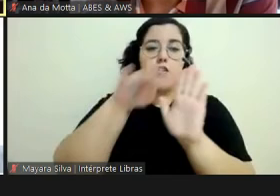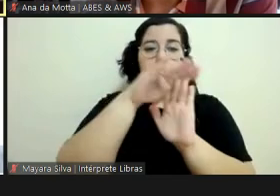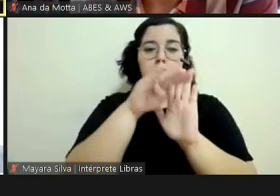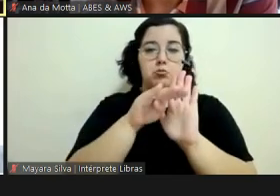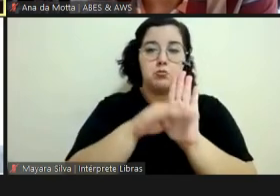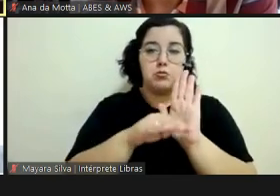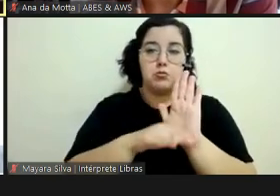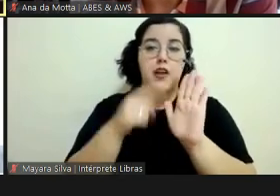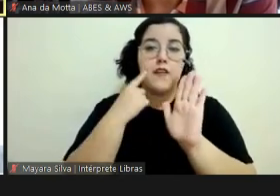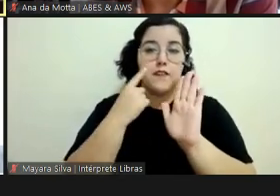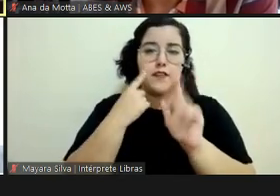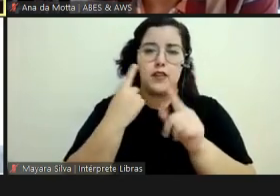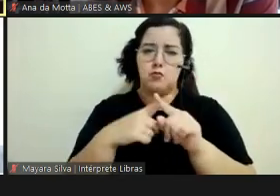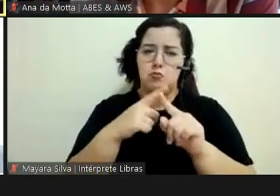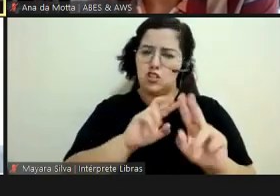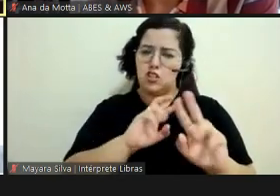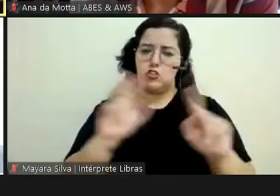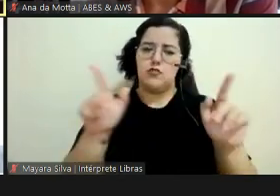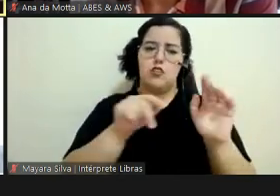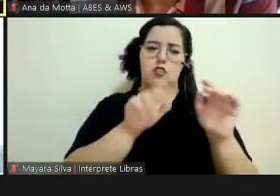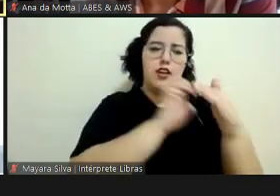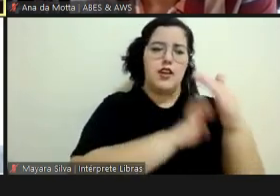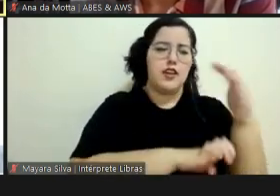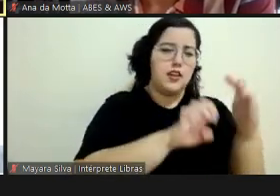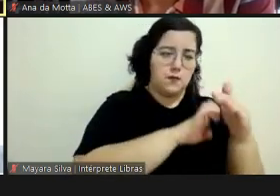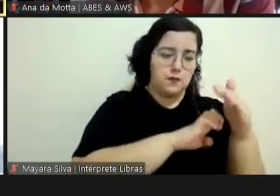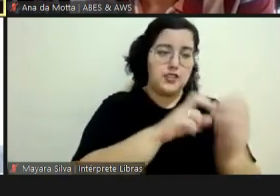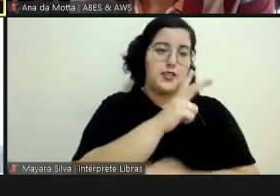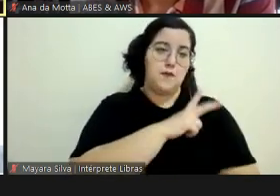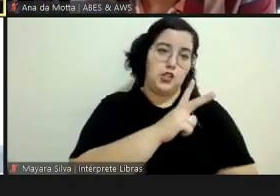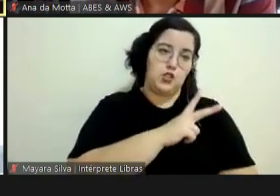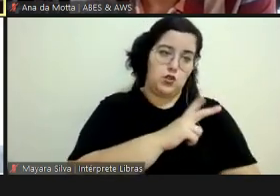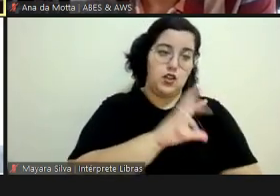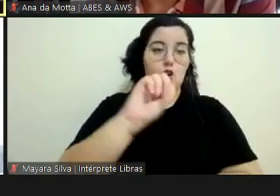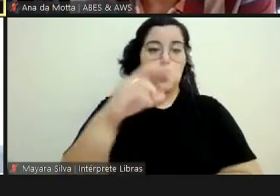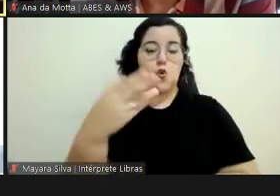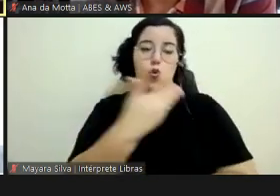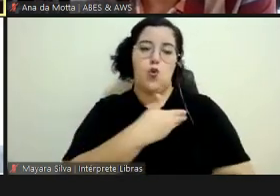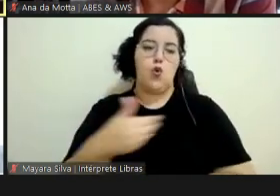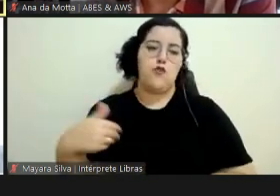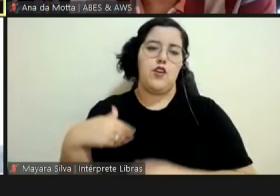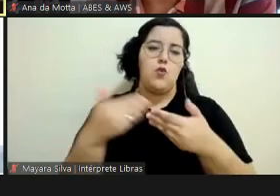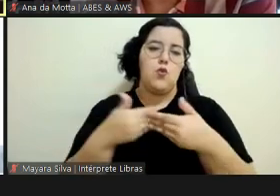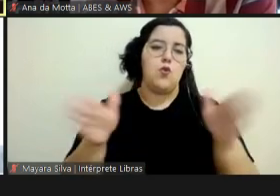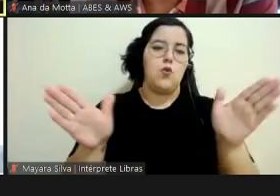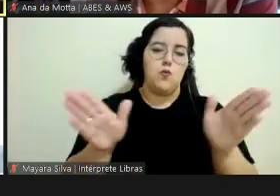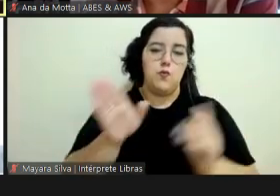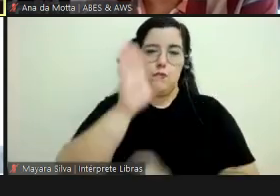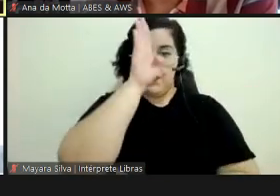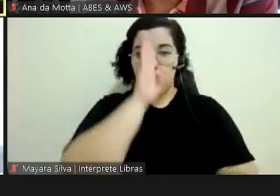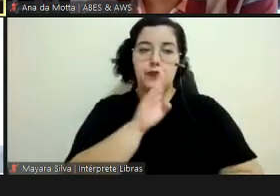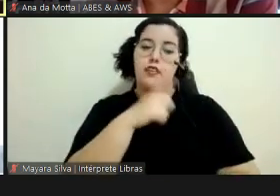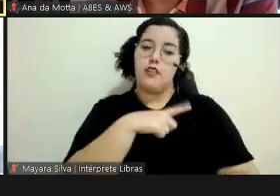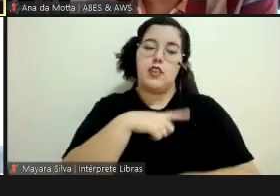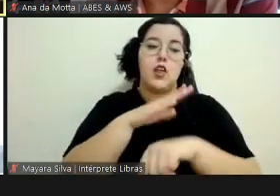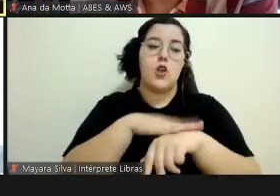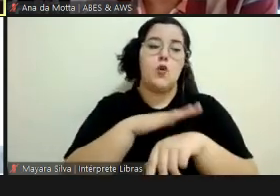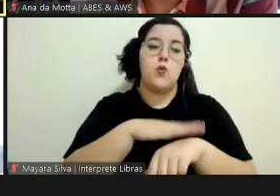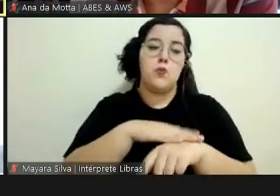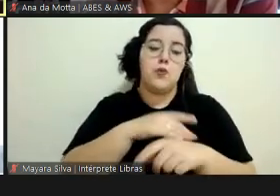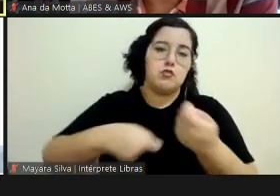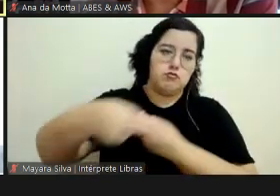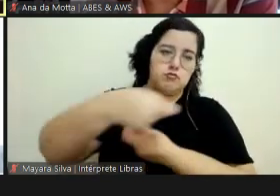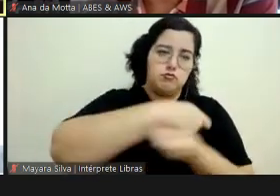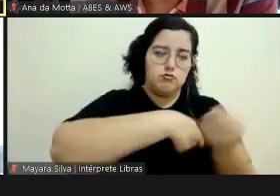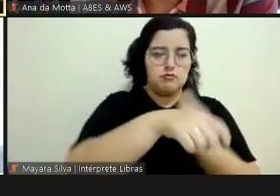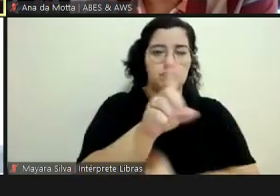disparidade entre a empresa pública e a empresa privada. Nós estamos hoje, no mundo digital, procurando solução,